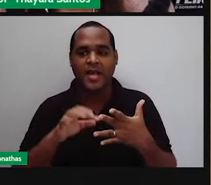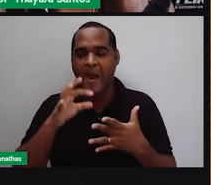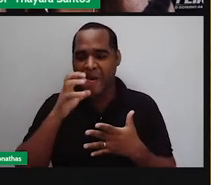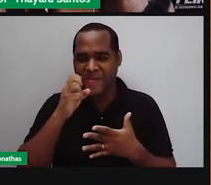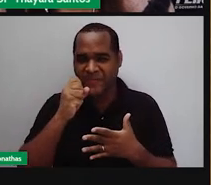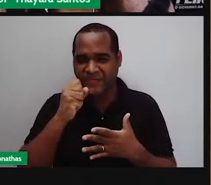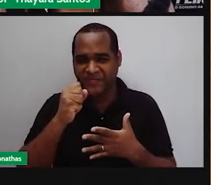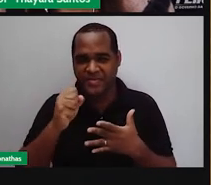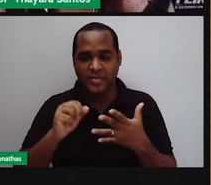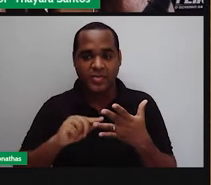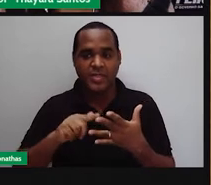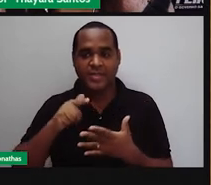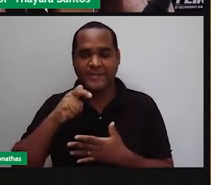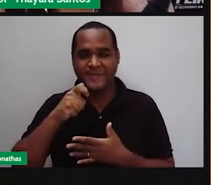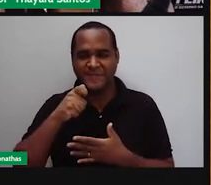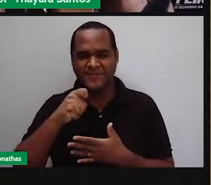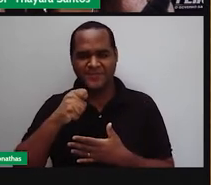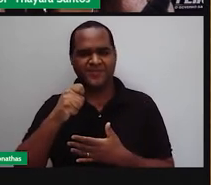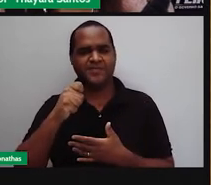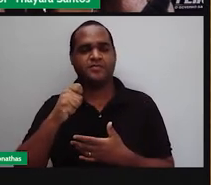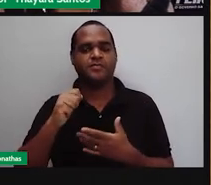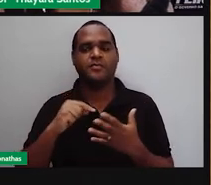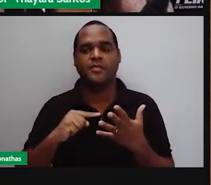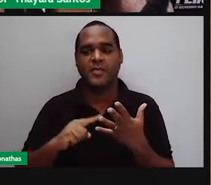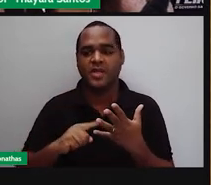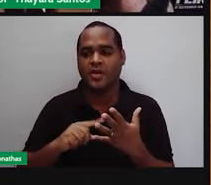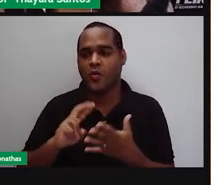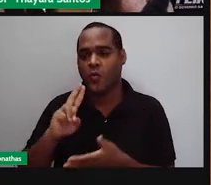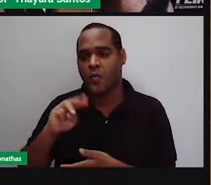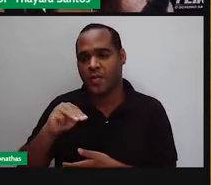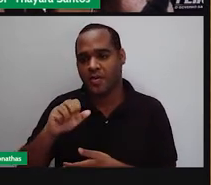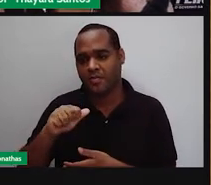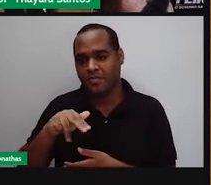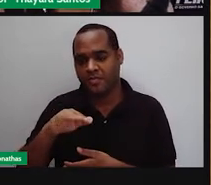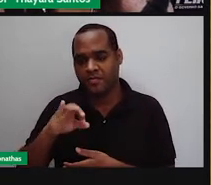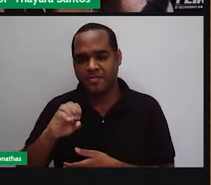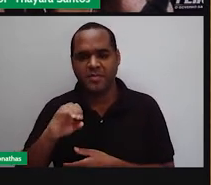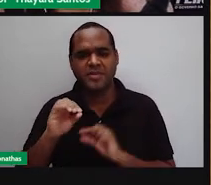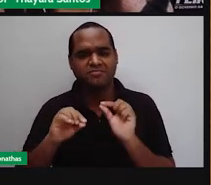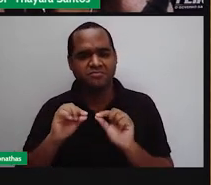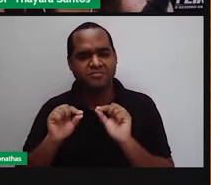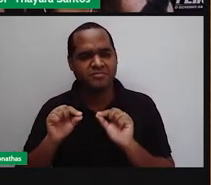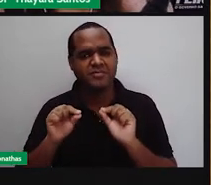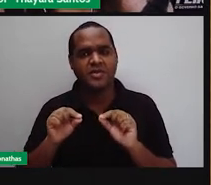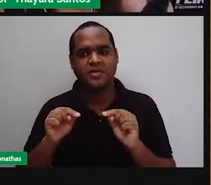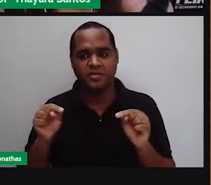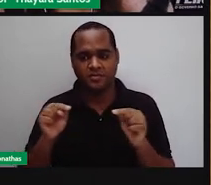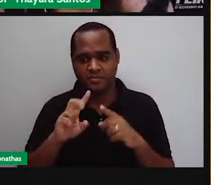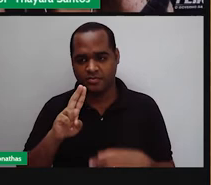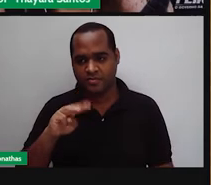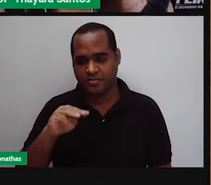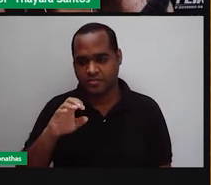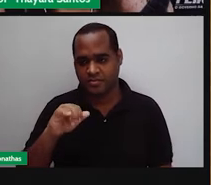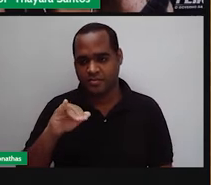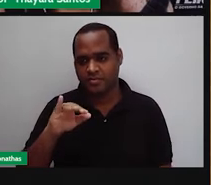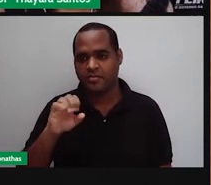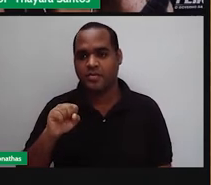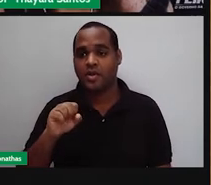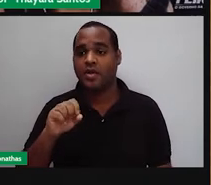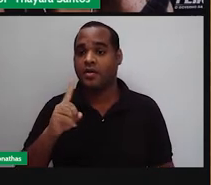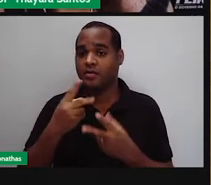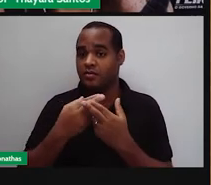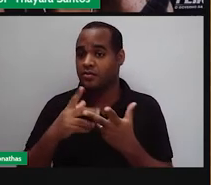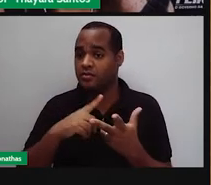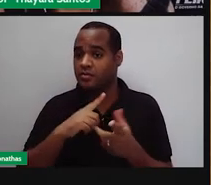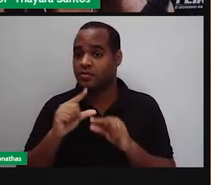amargo, azedo e umami. Sim, você ouviu corretamente. O umami é usado para